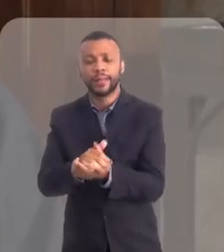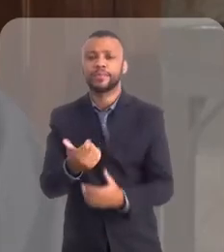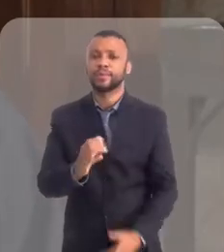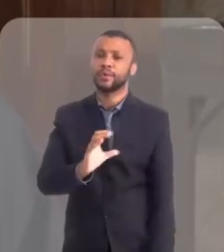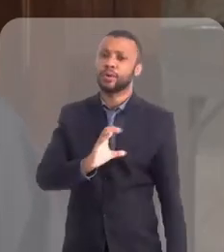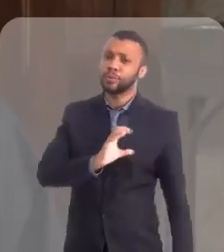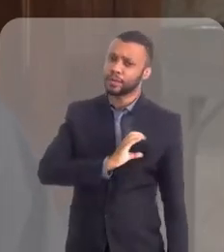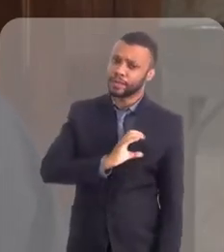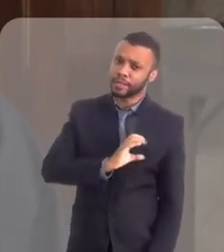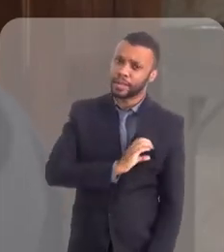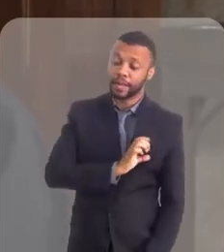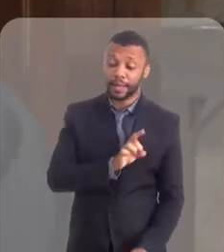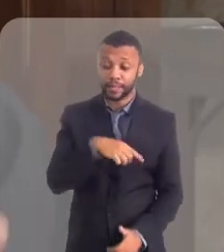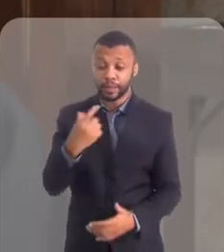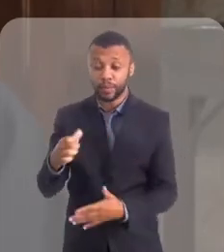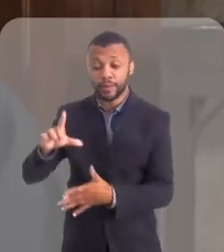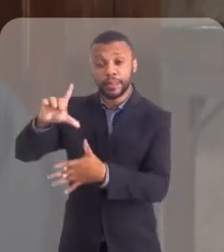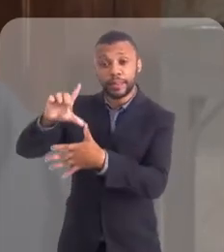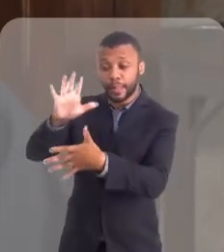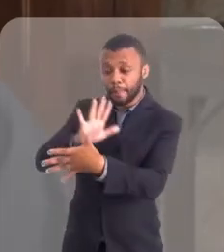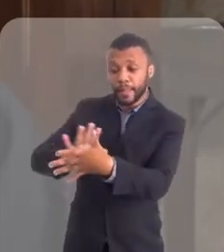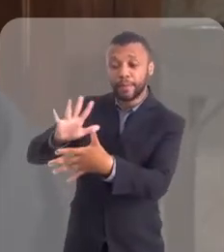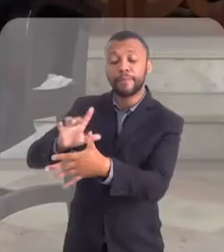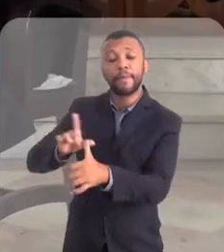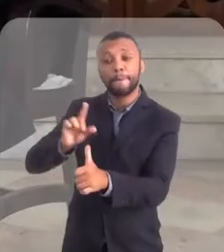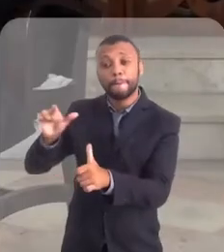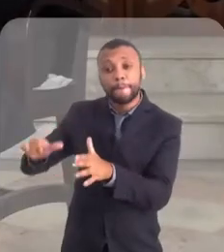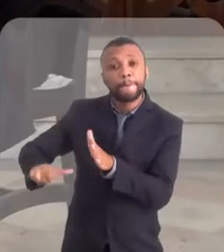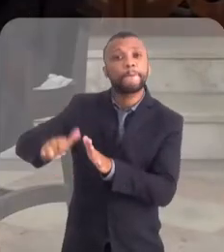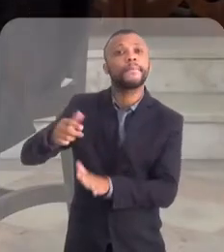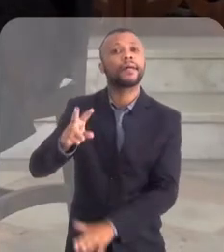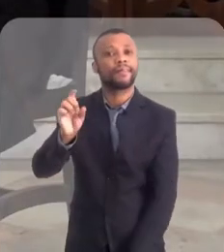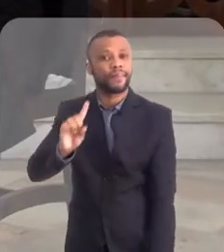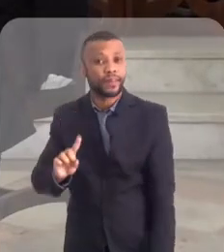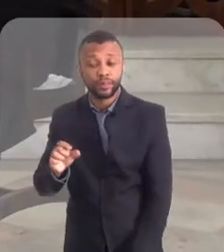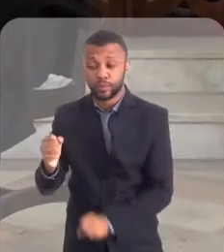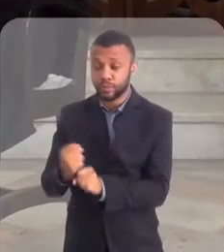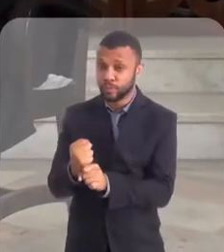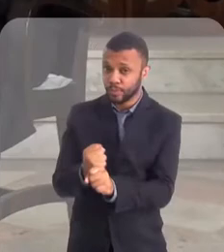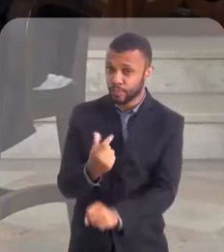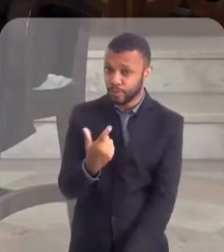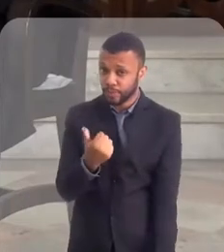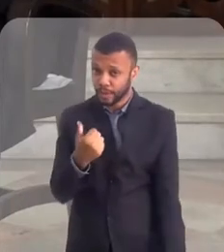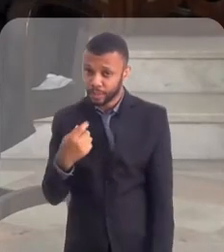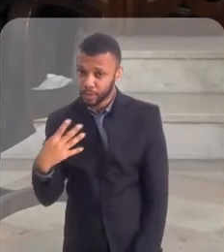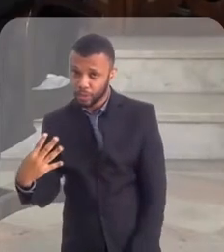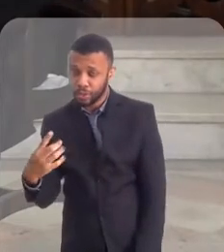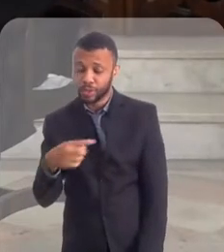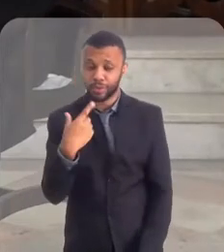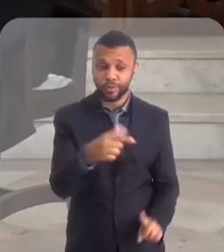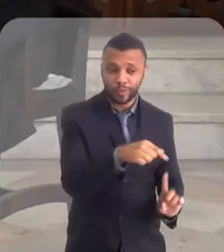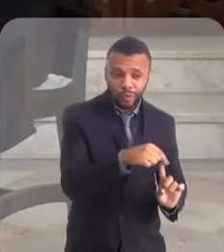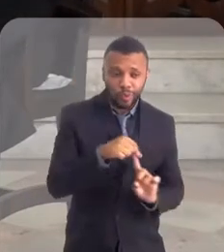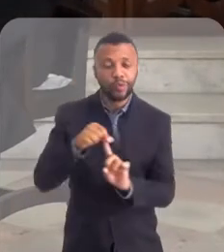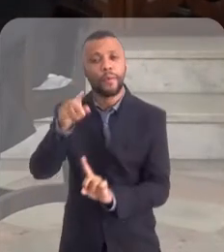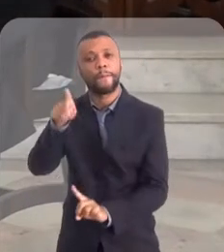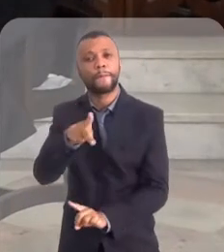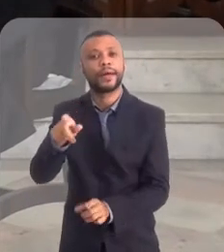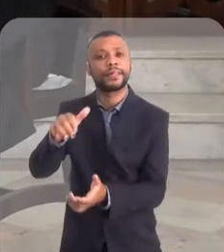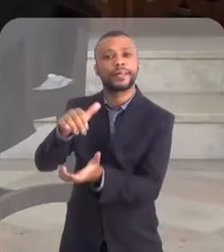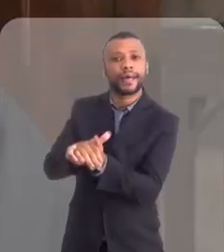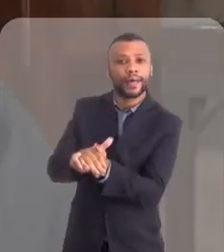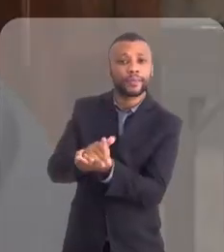Na América Latina foi a primeira vez. A permissão foi dada em 2014 e a primeira vez que foi usada foi em 2021.